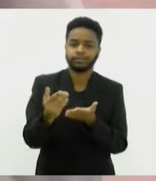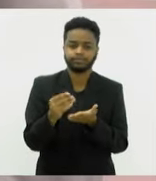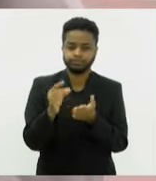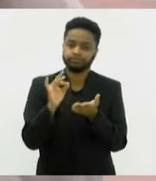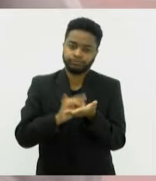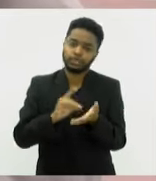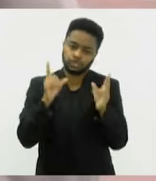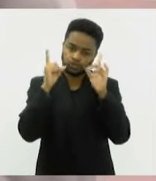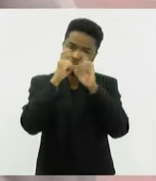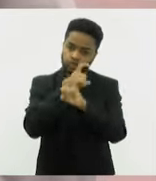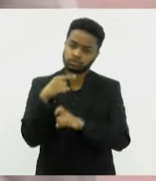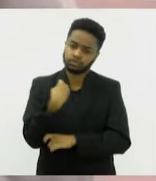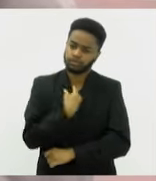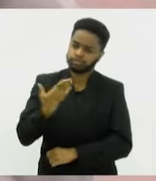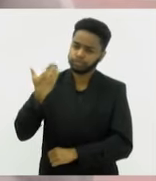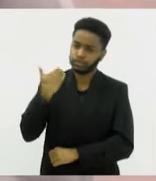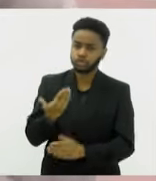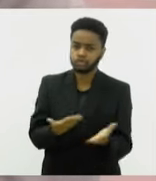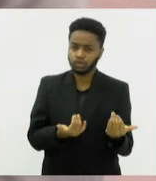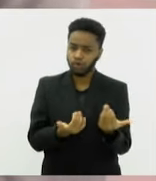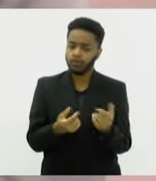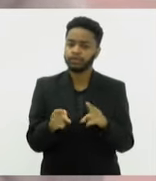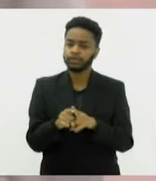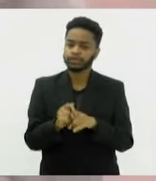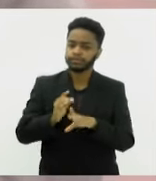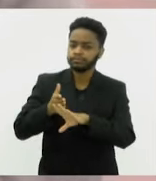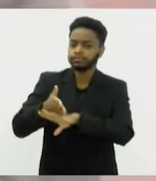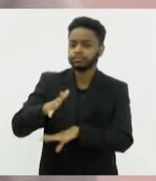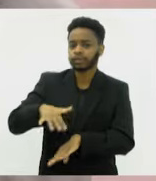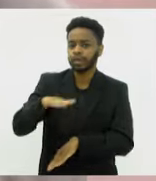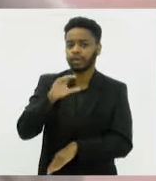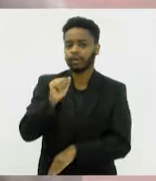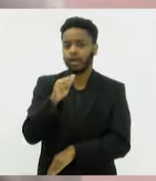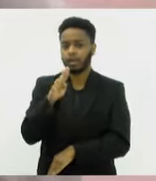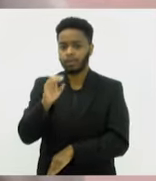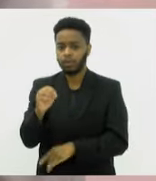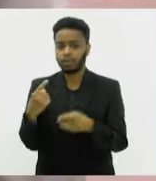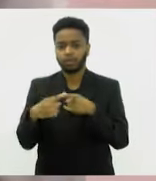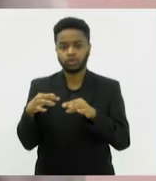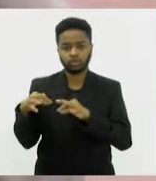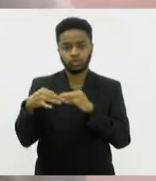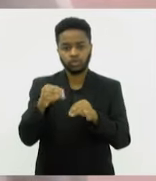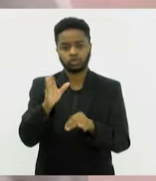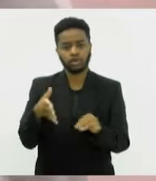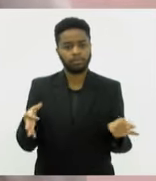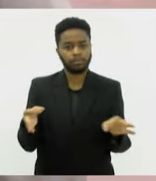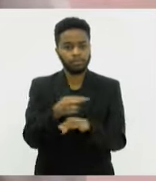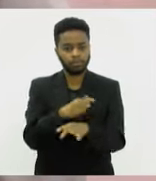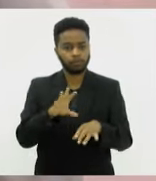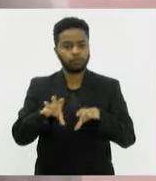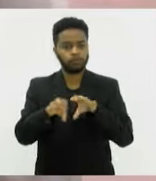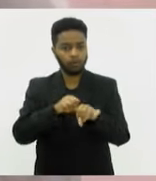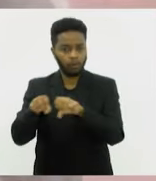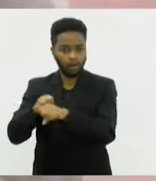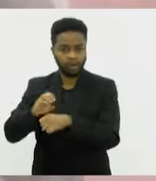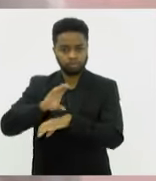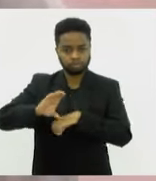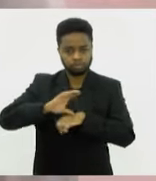gente chegou muito jovem, como eu disse. Na graduação de cabo, porque todas já tinham seus cursos. Então,